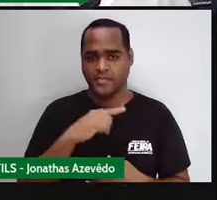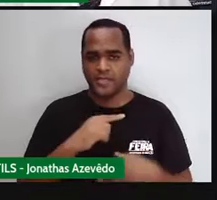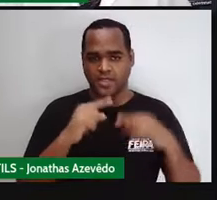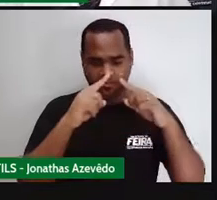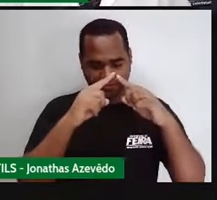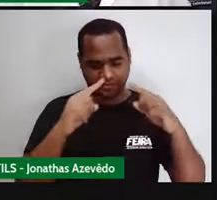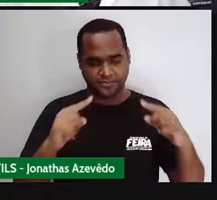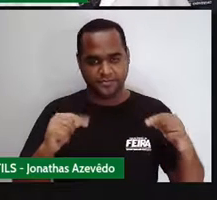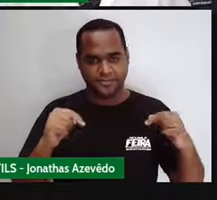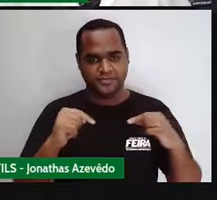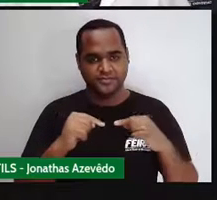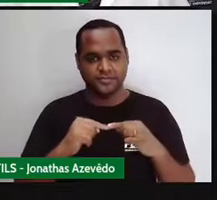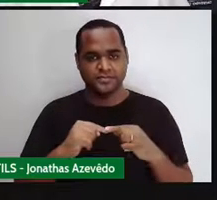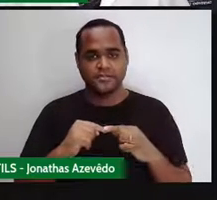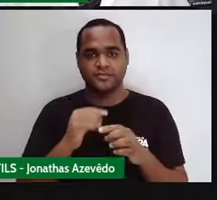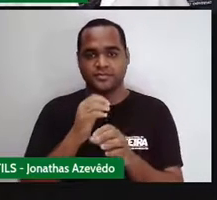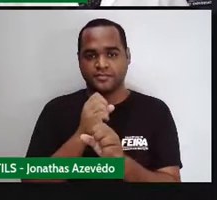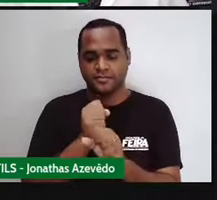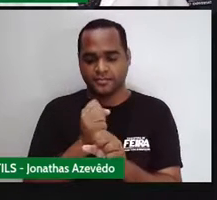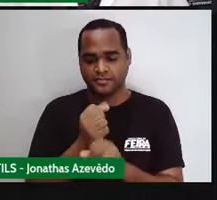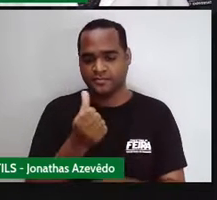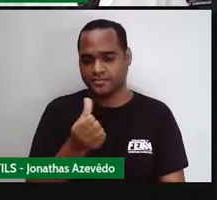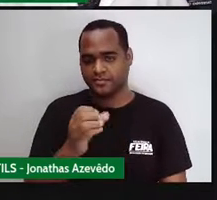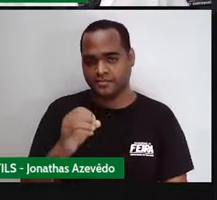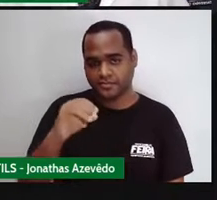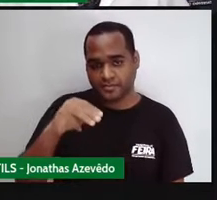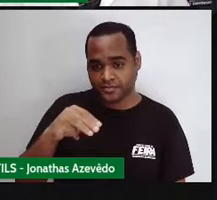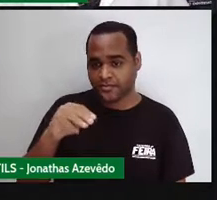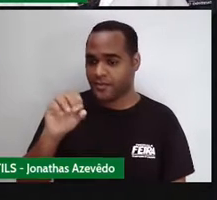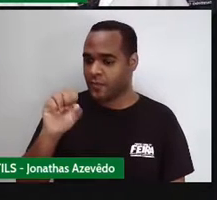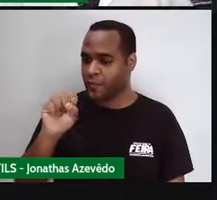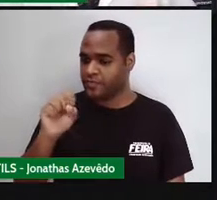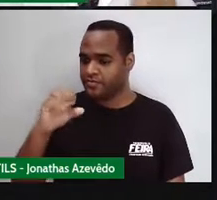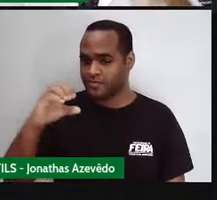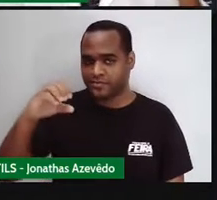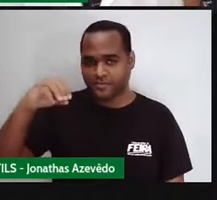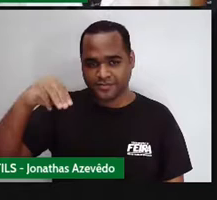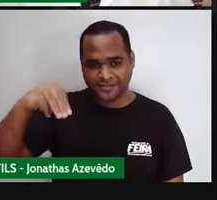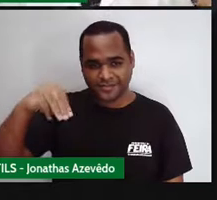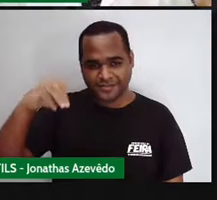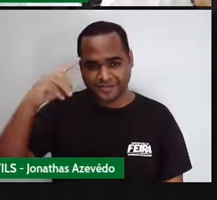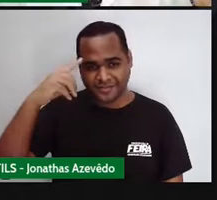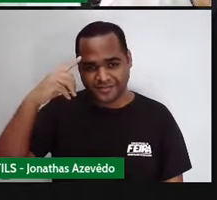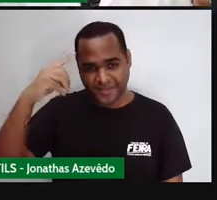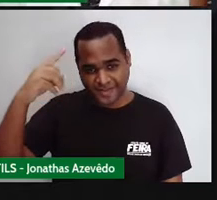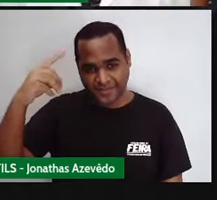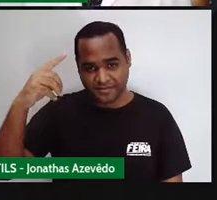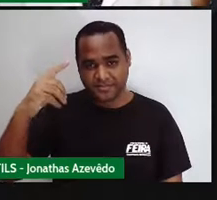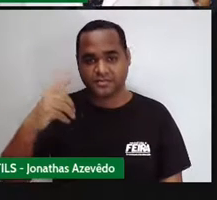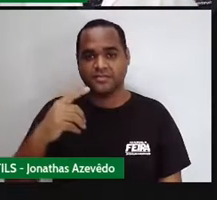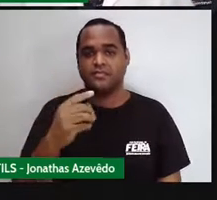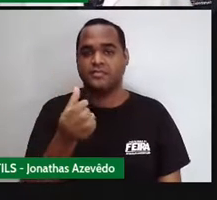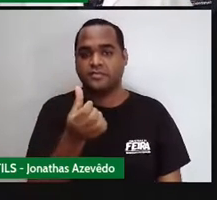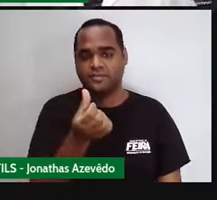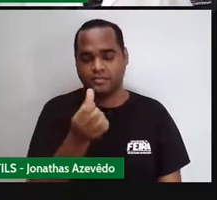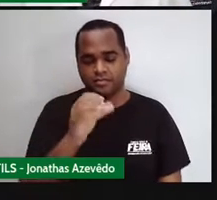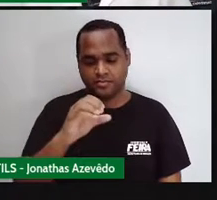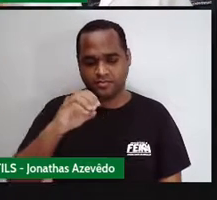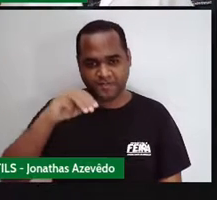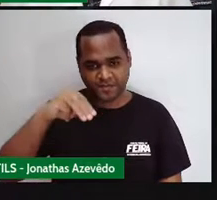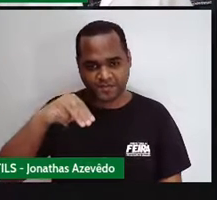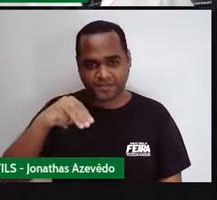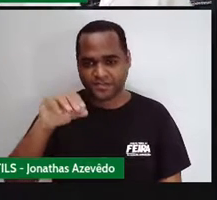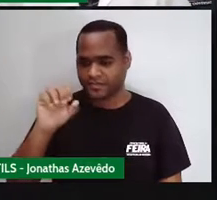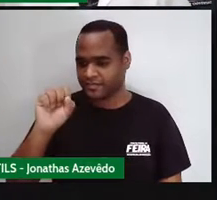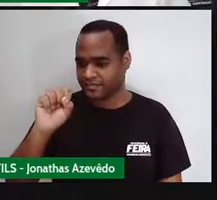com diagonais de medida seis e oito centímetros. Né? A seis vai ser a diagonal menor